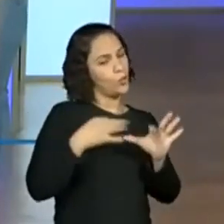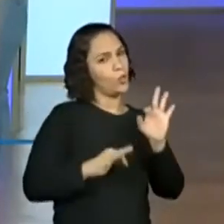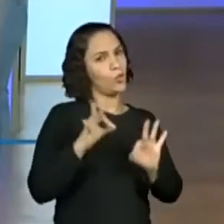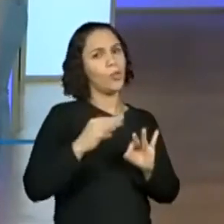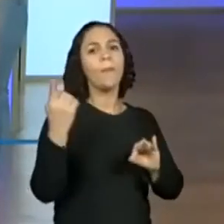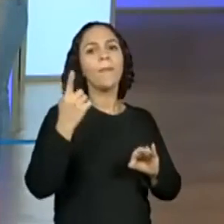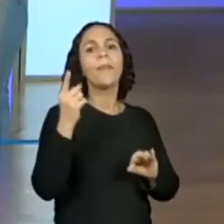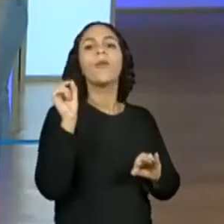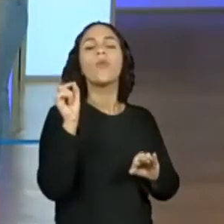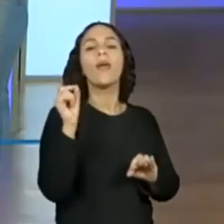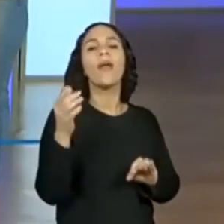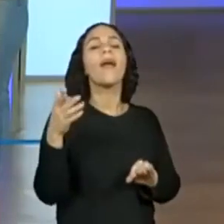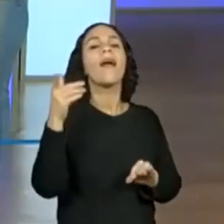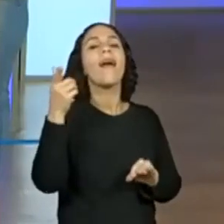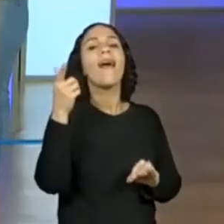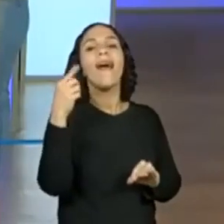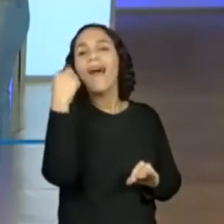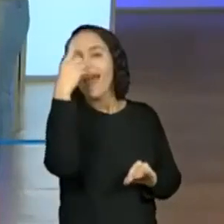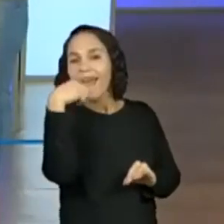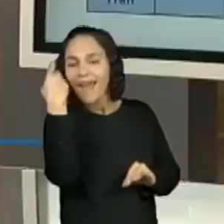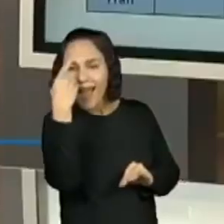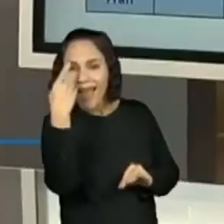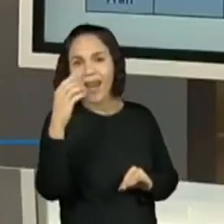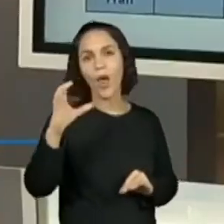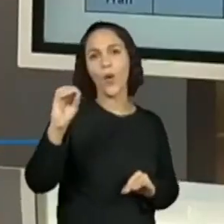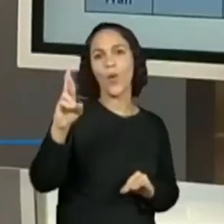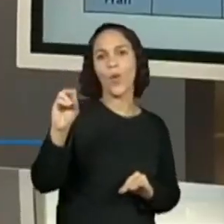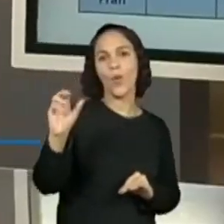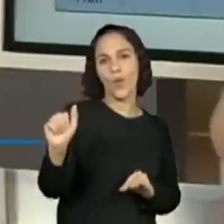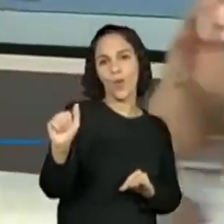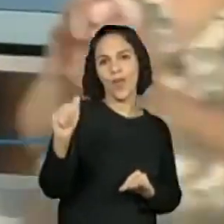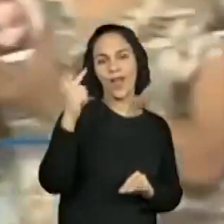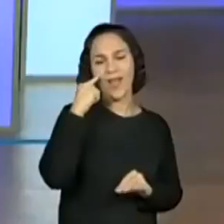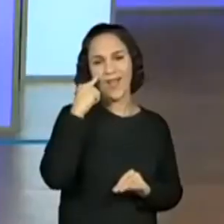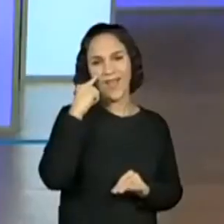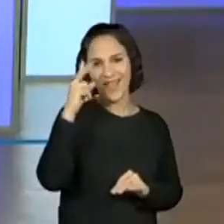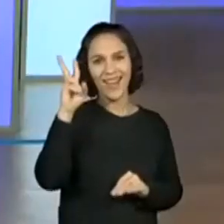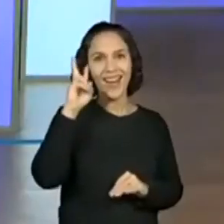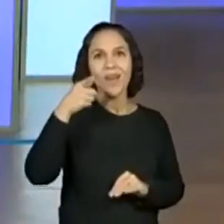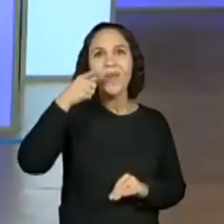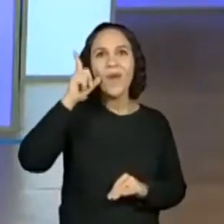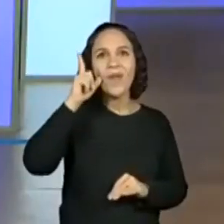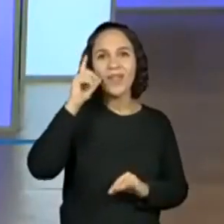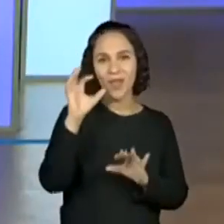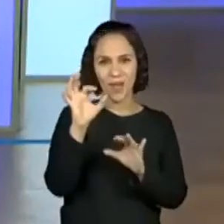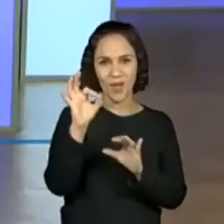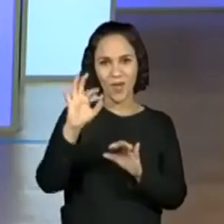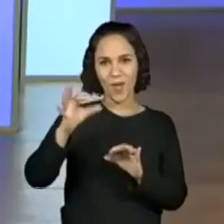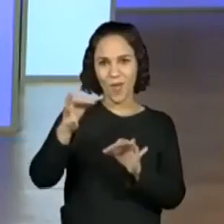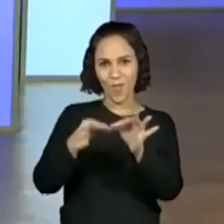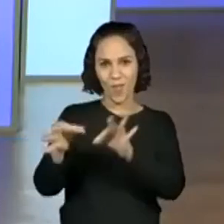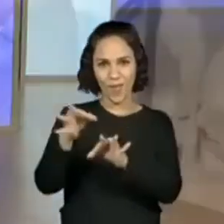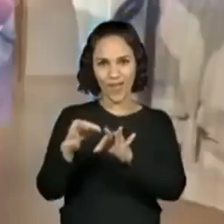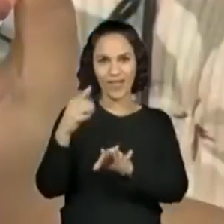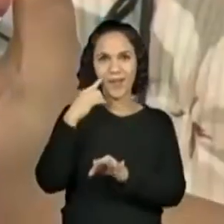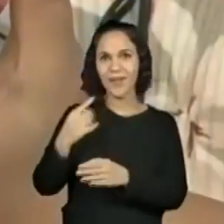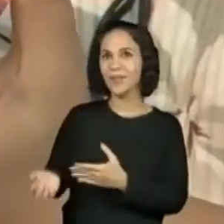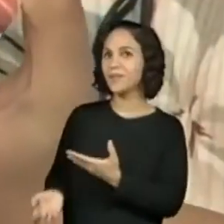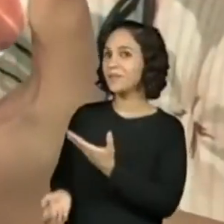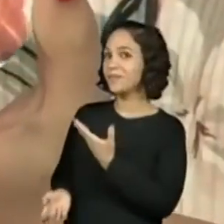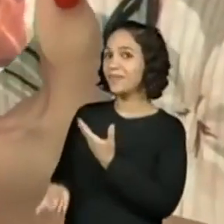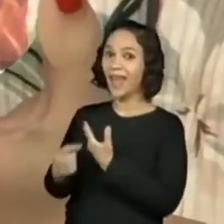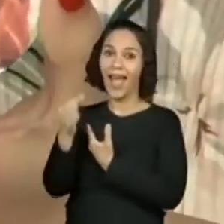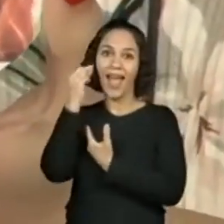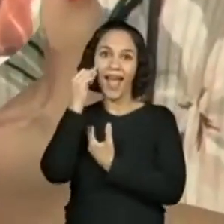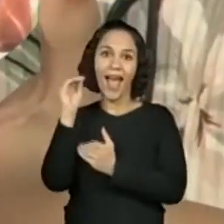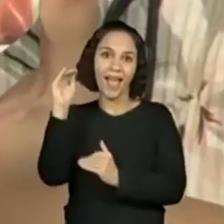Tá bom. Tá? Lembrando, ó, mostra para o oráculo a moeda, que eles conheceram ontem essa moeda. É a moeda da